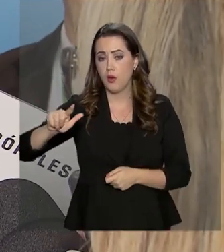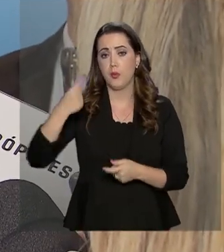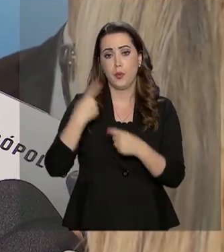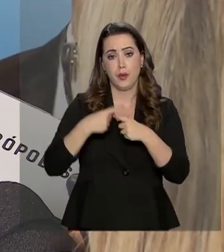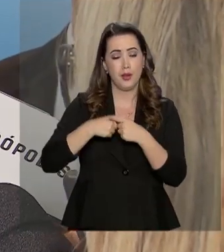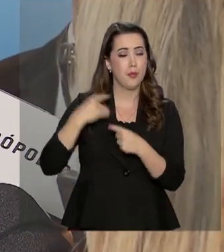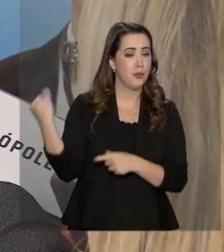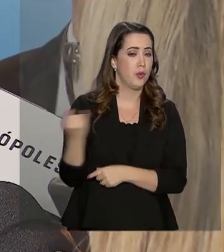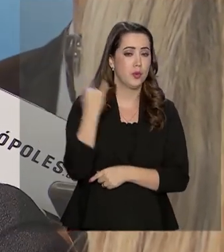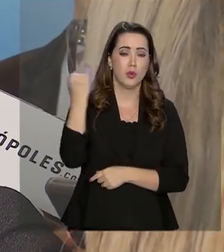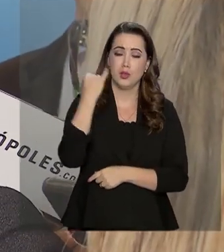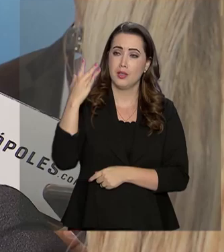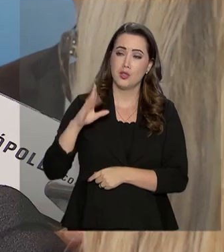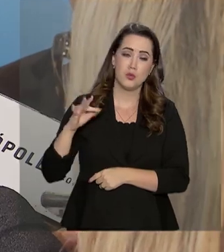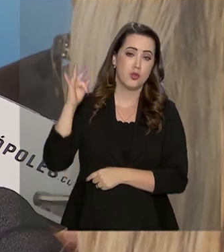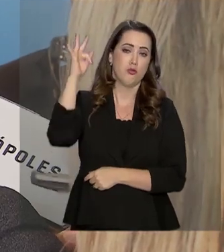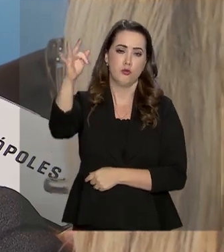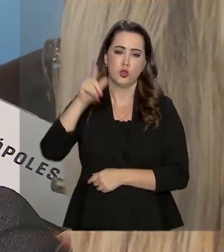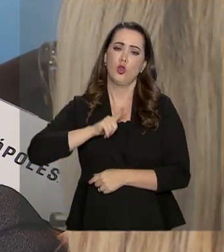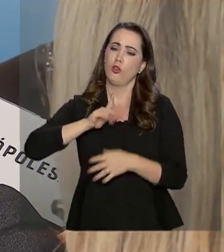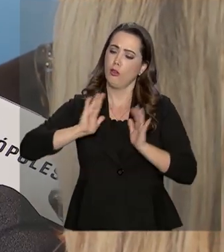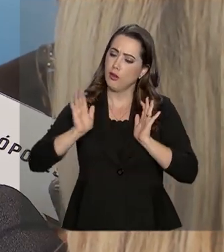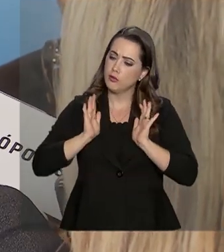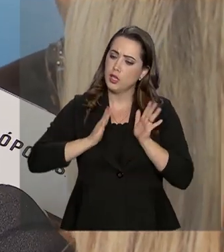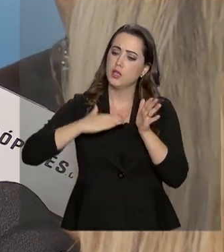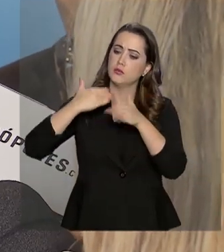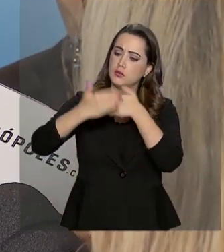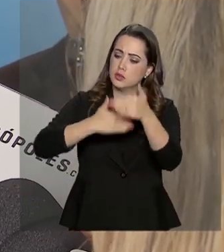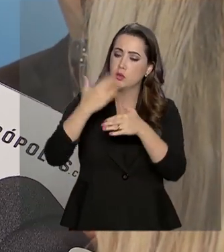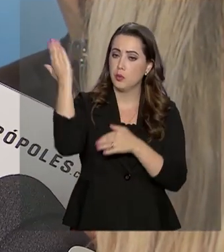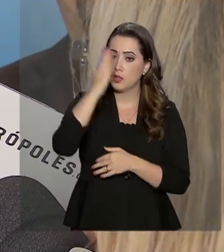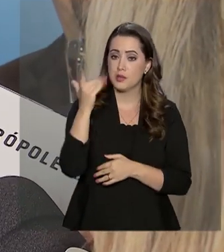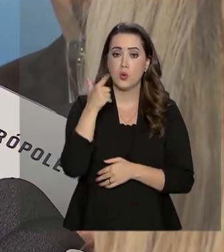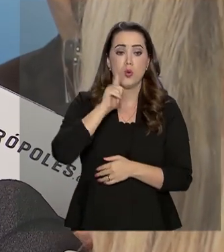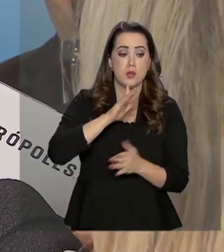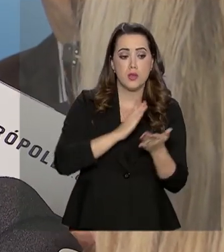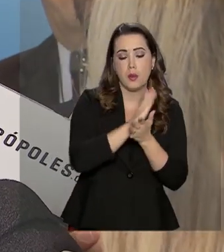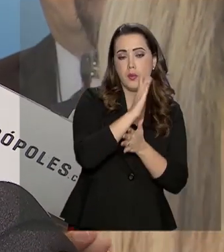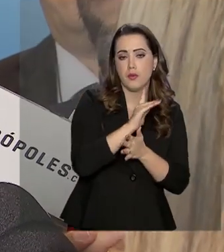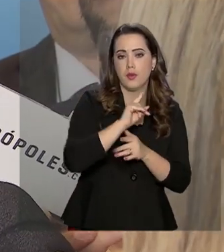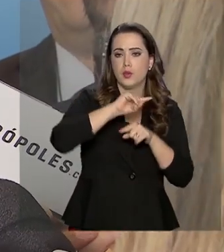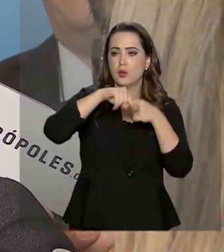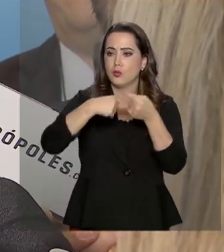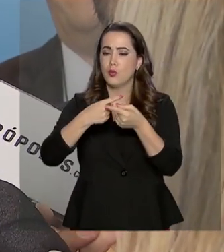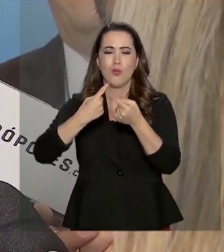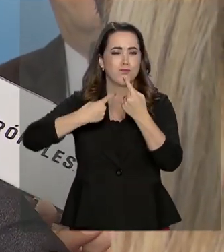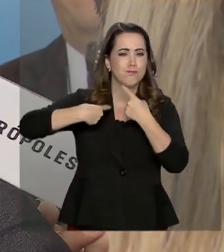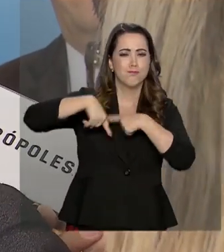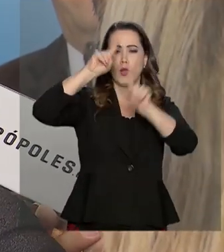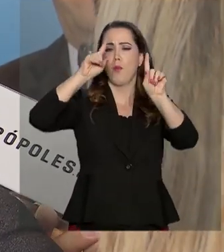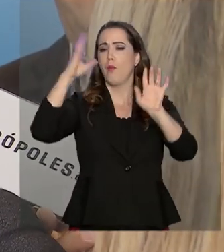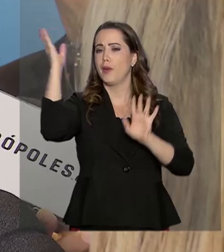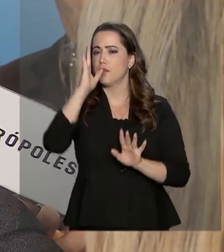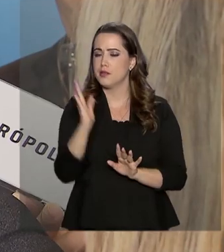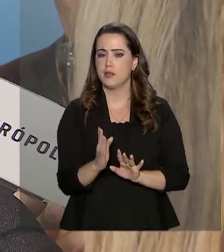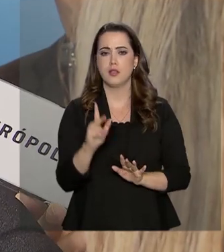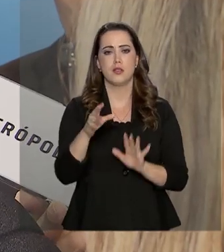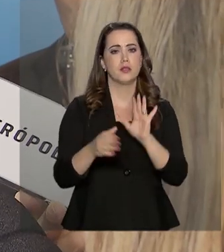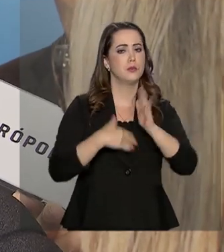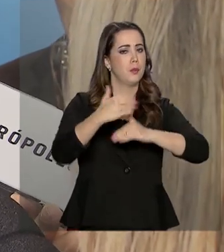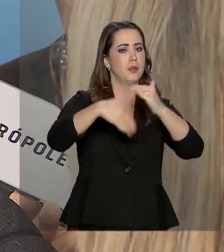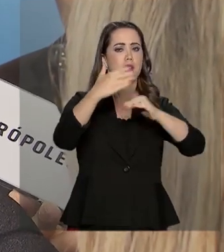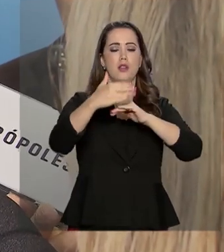passaporte para o portal da prosperidade. O Brasil, passando por isso, nós vamos para um outro momento na vida brasileira, de emprego, de